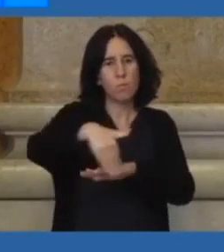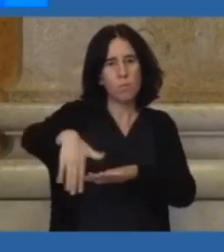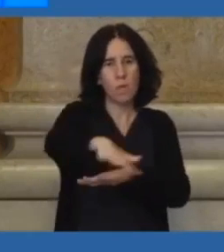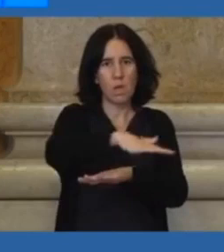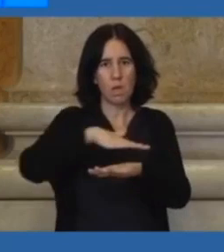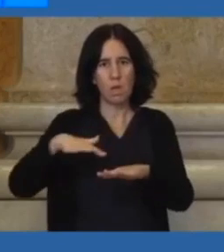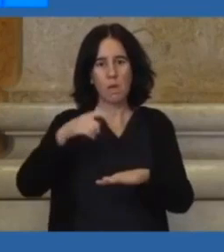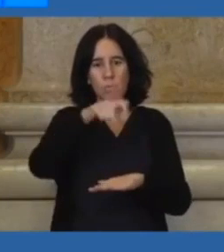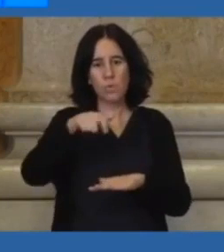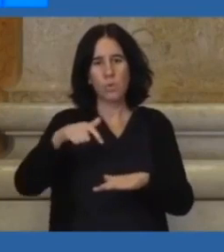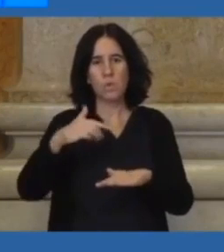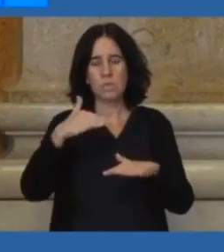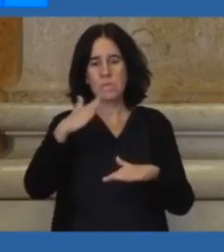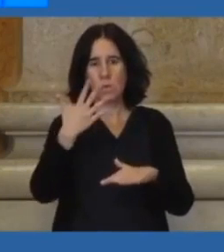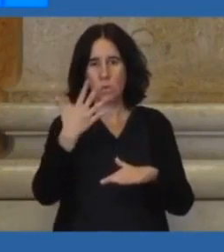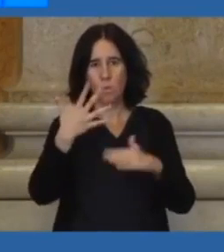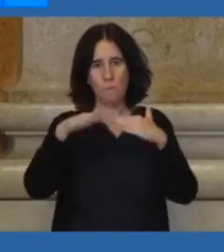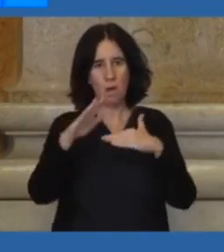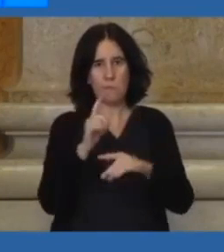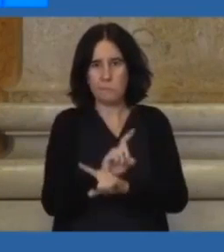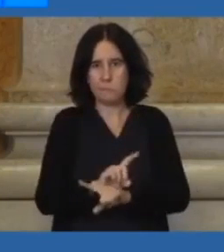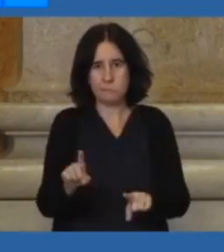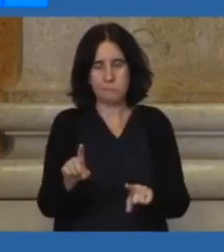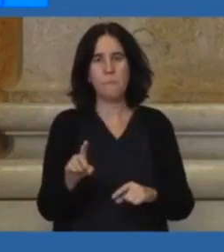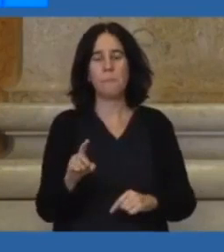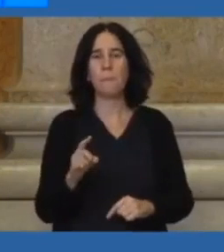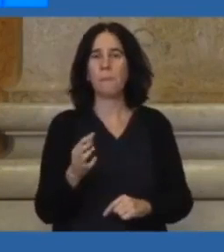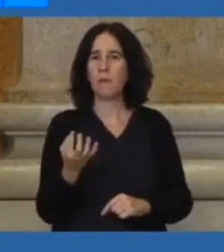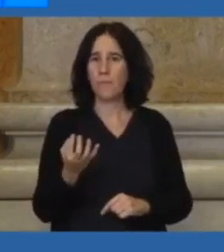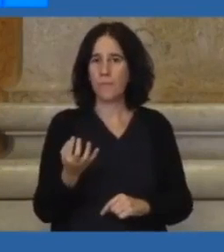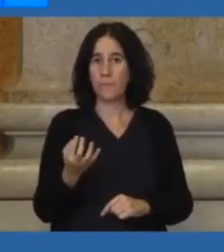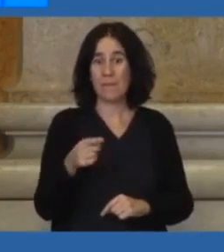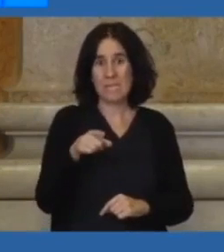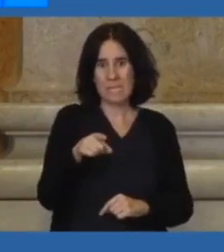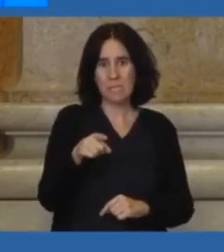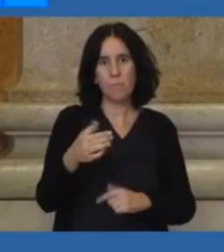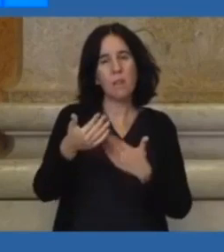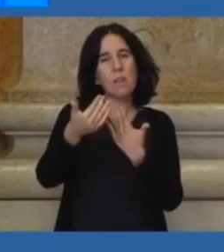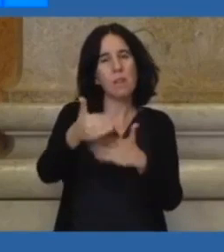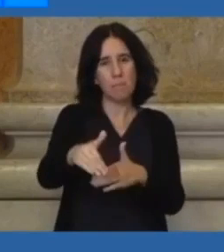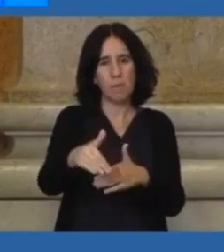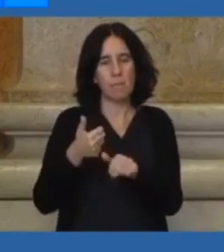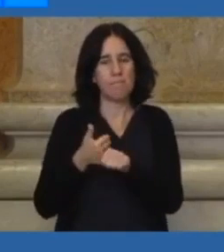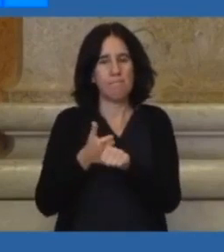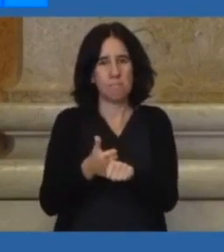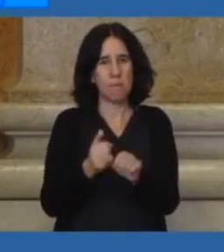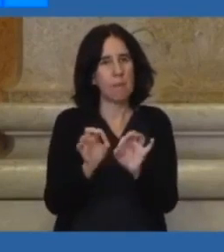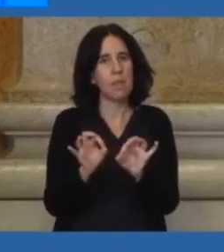de mais de 5 pessoas, entendendo-se também que esta é a limitação que se aplica,